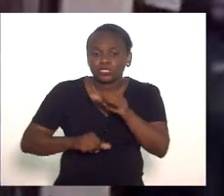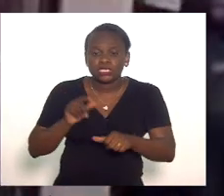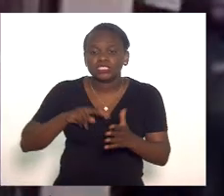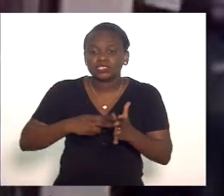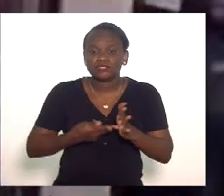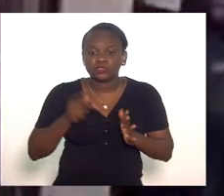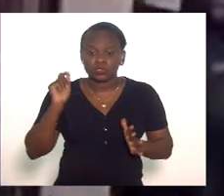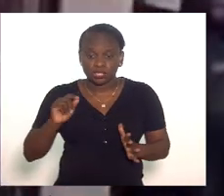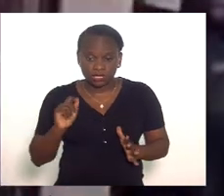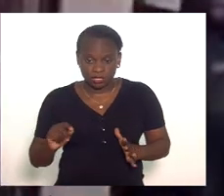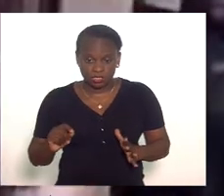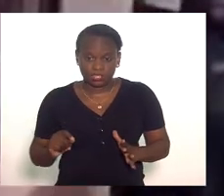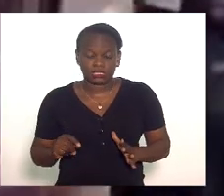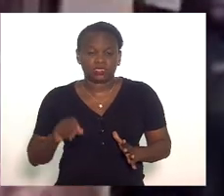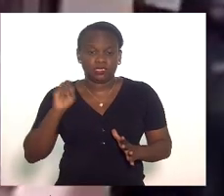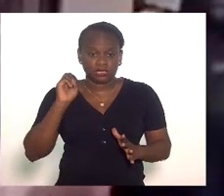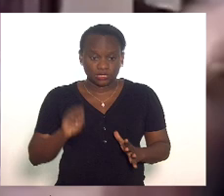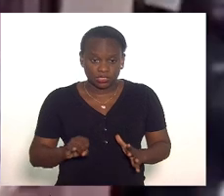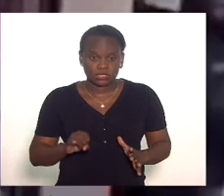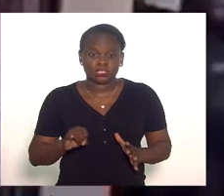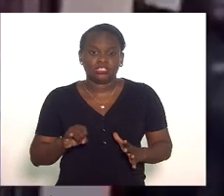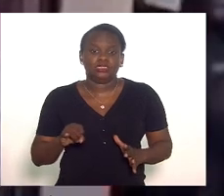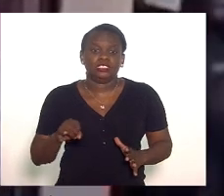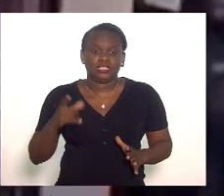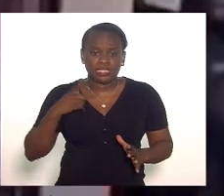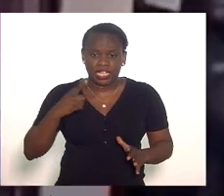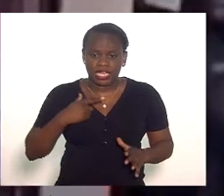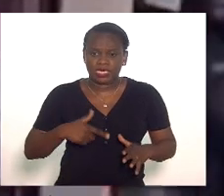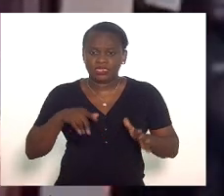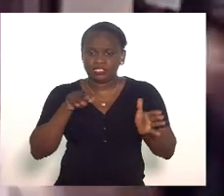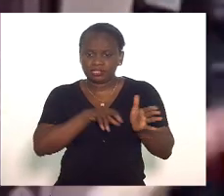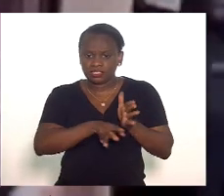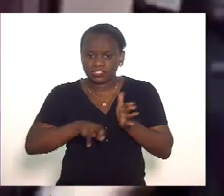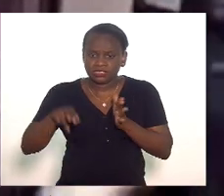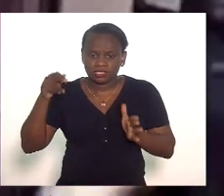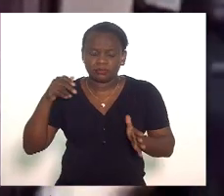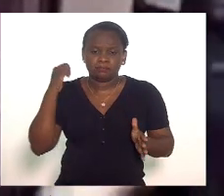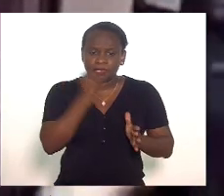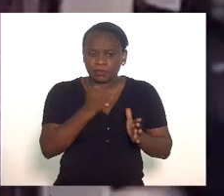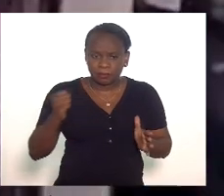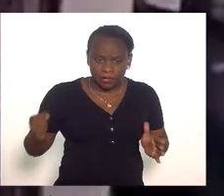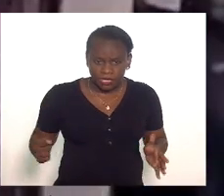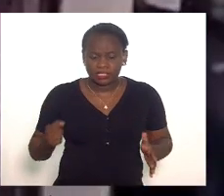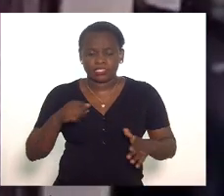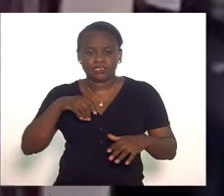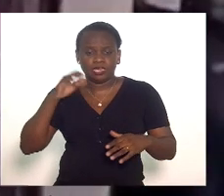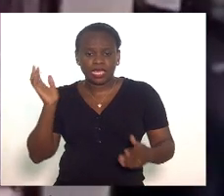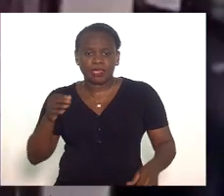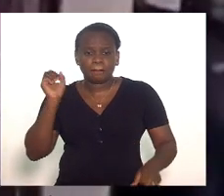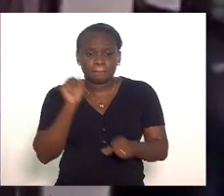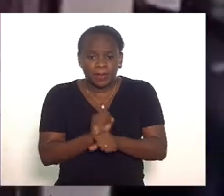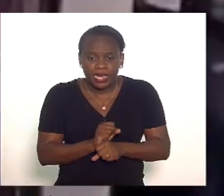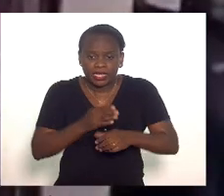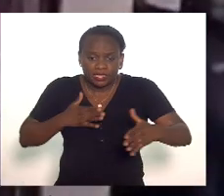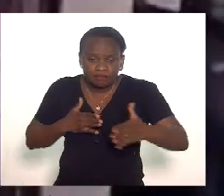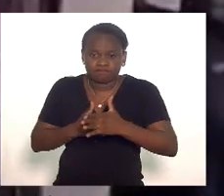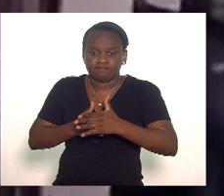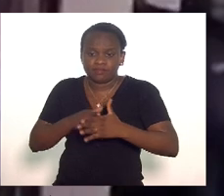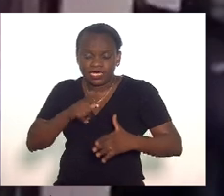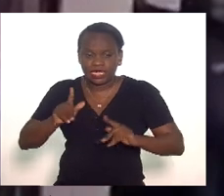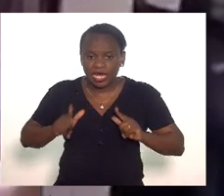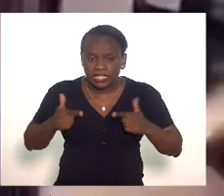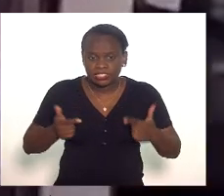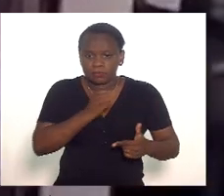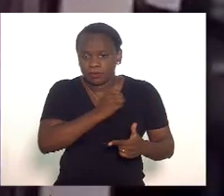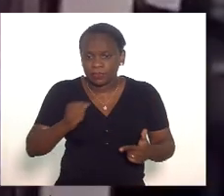o seguinte se há um genocida para embarreirar as ações do genocida como